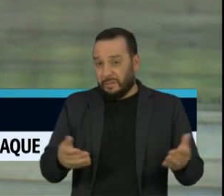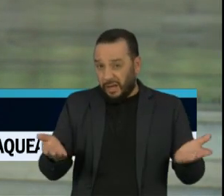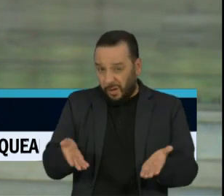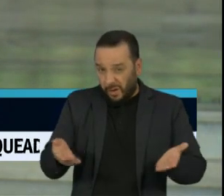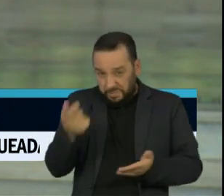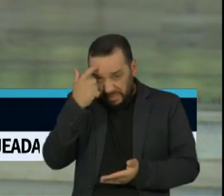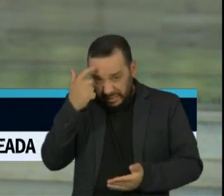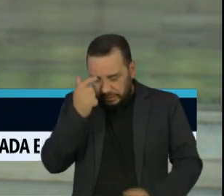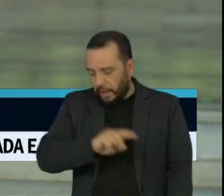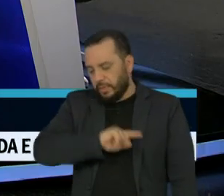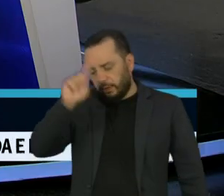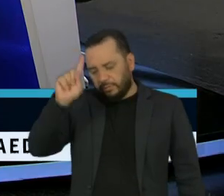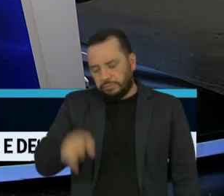momento, não. Apenas a e a imunização feita,